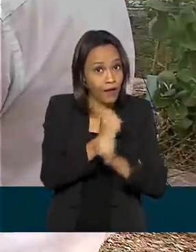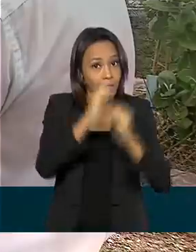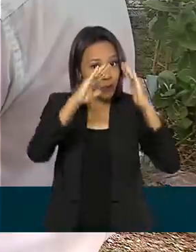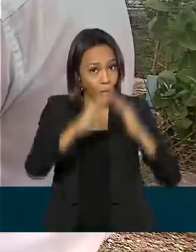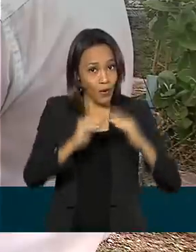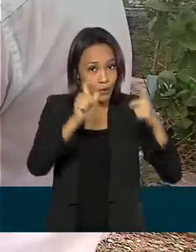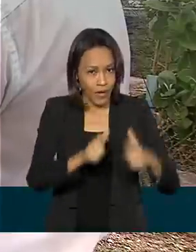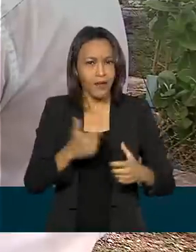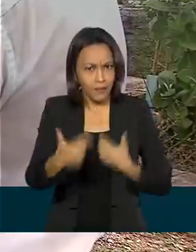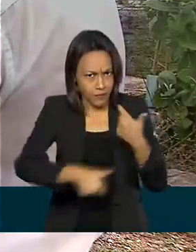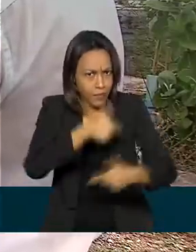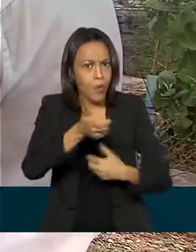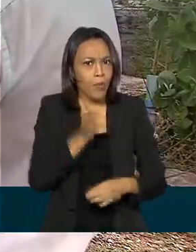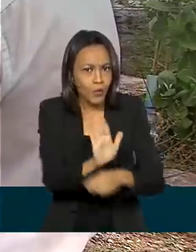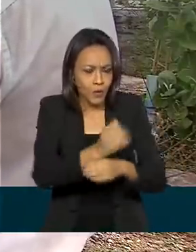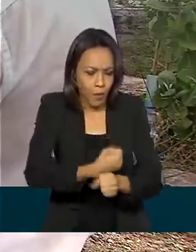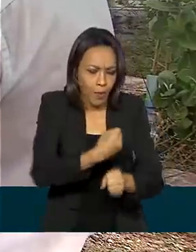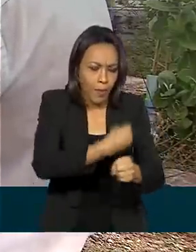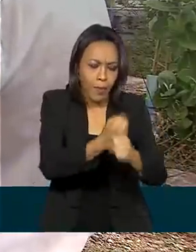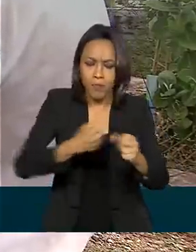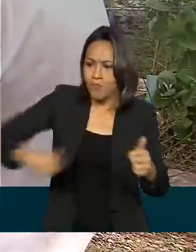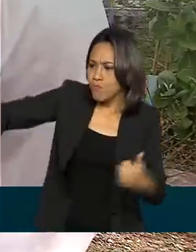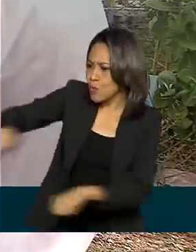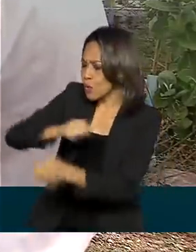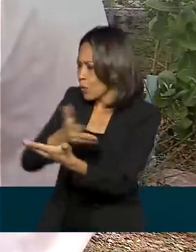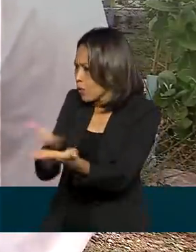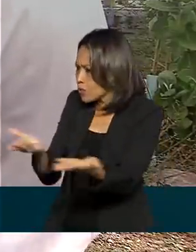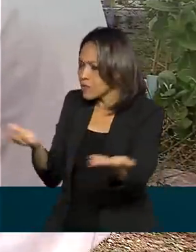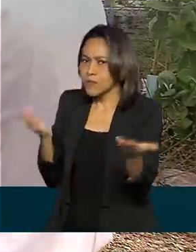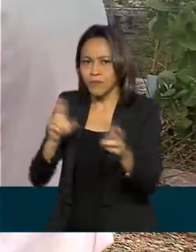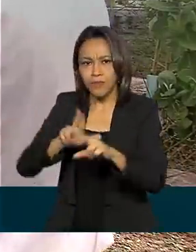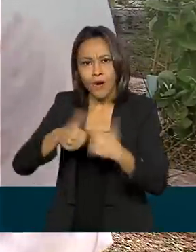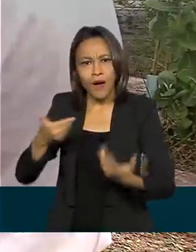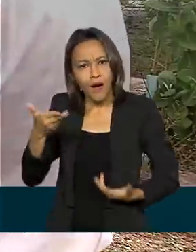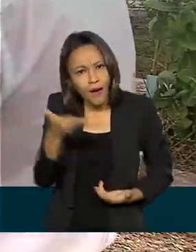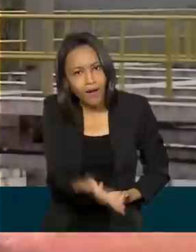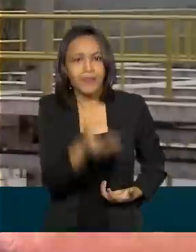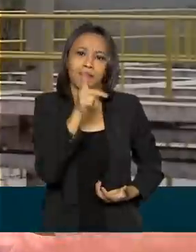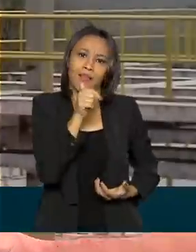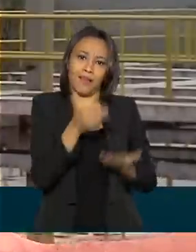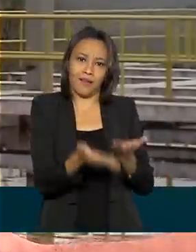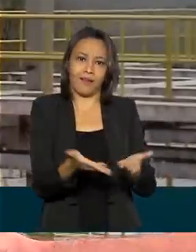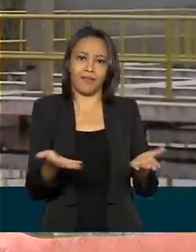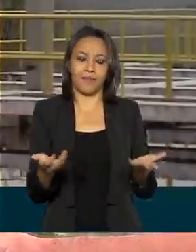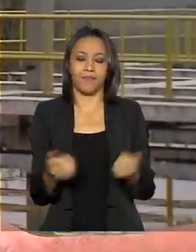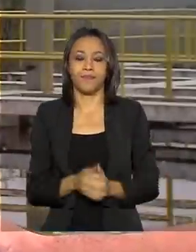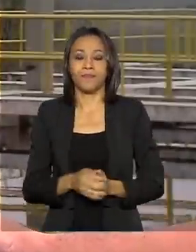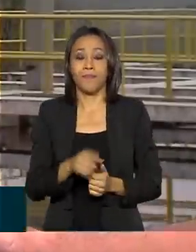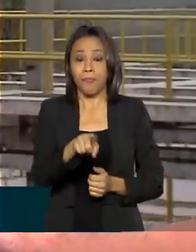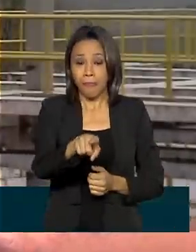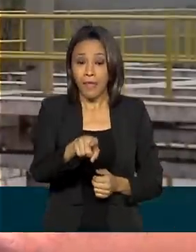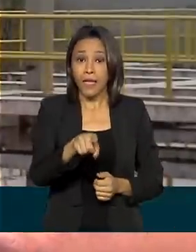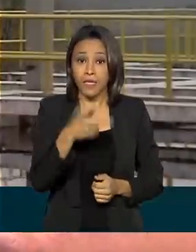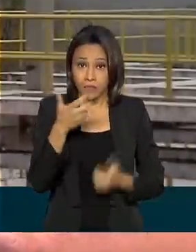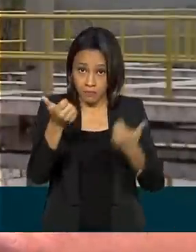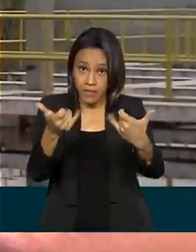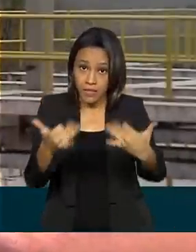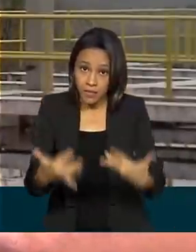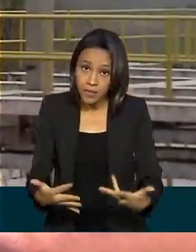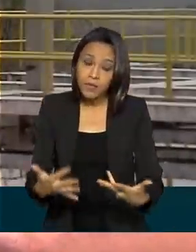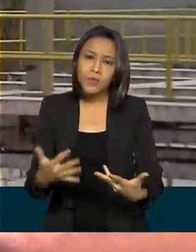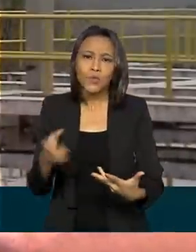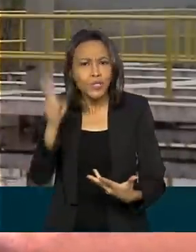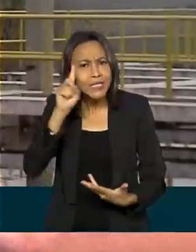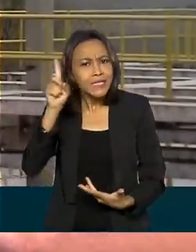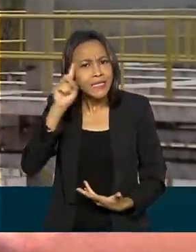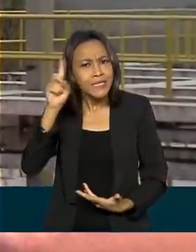construção do canal, diz que a região mudou completamente depois da chegada da água. Vai alavancar o nosso